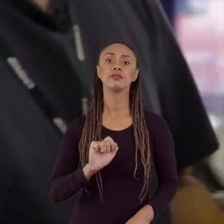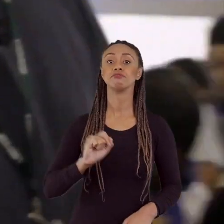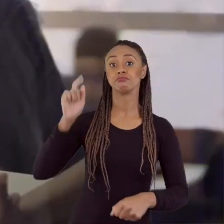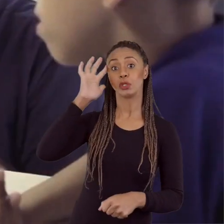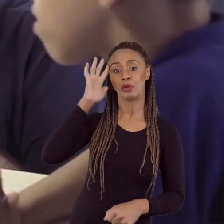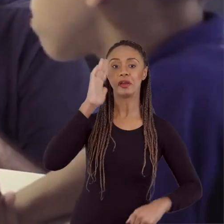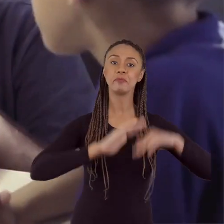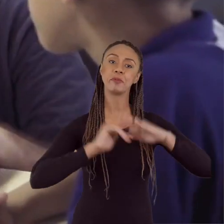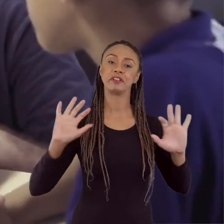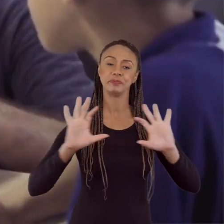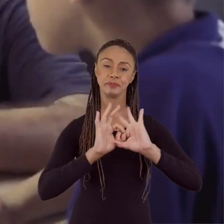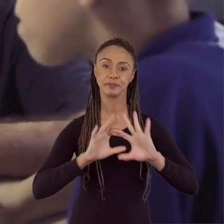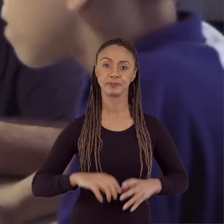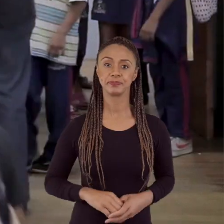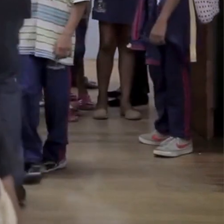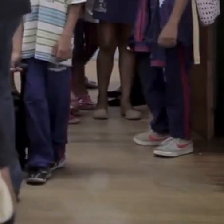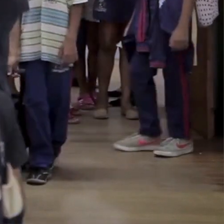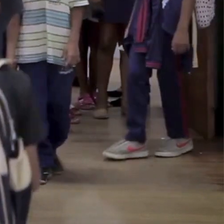diálogo entre a teoria e a prática.